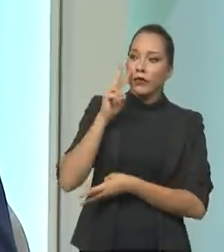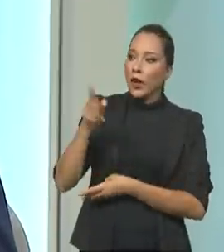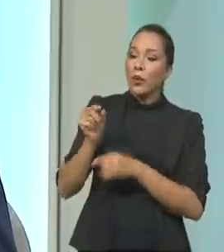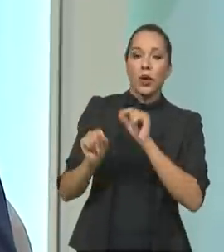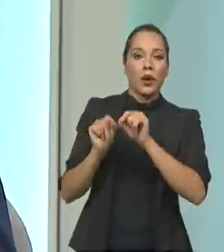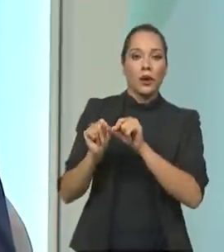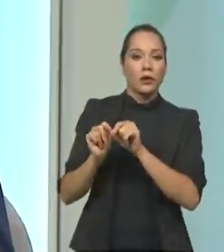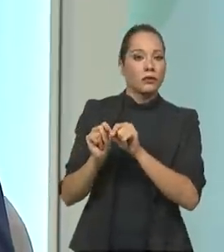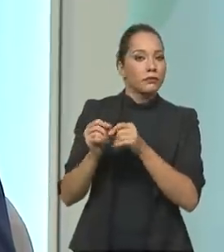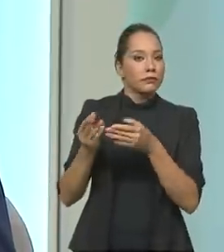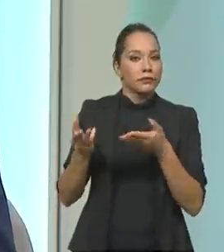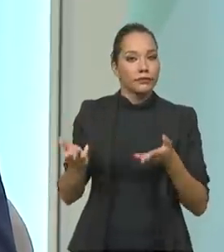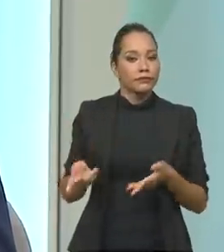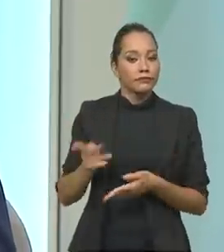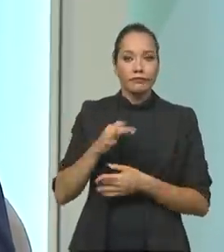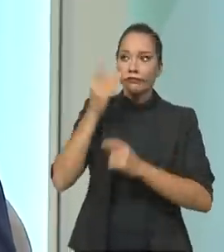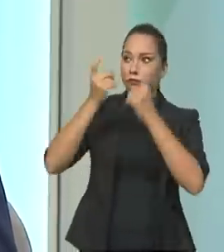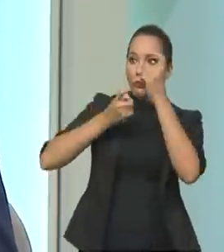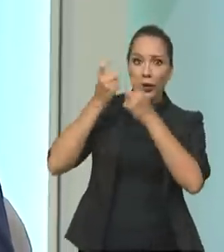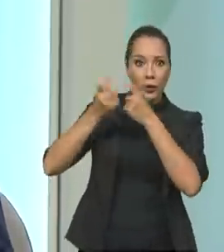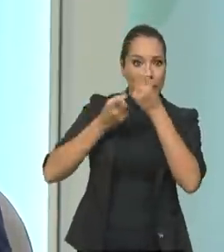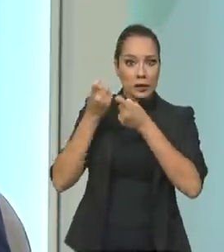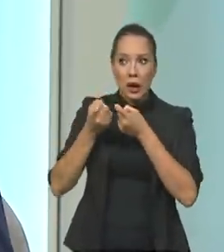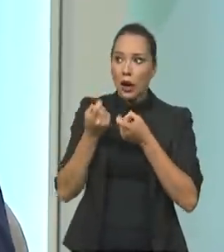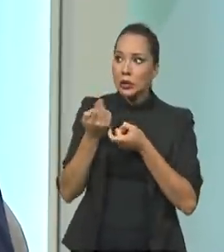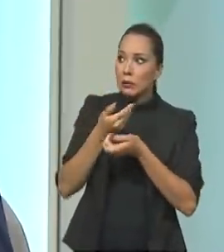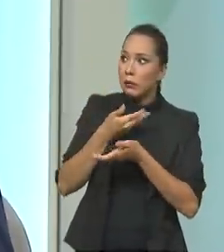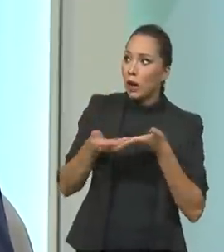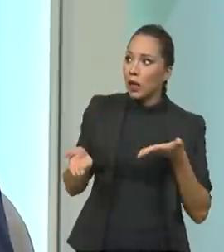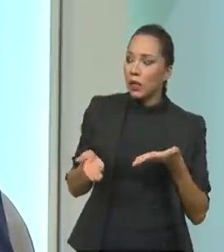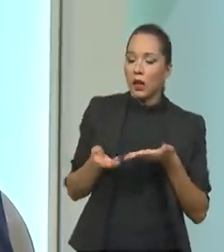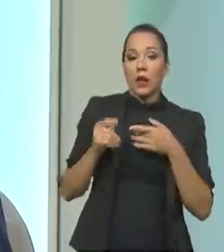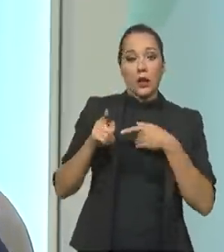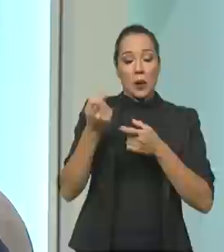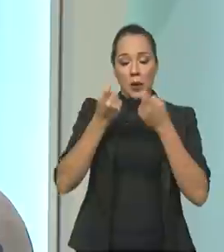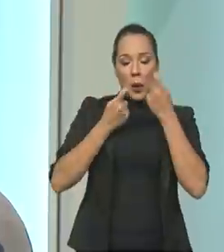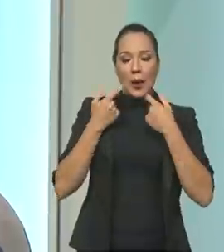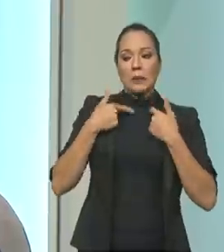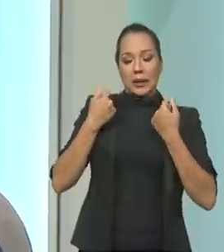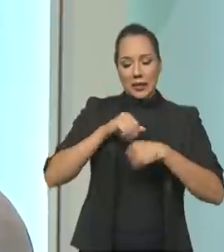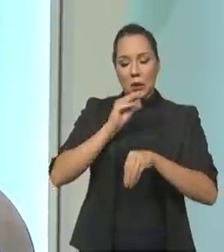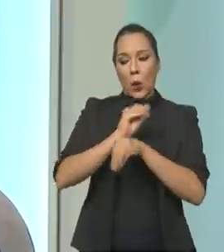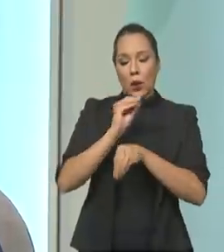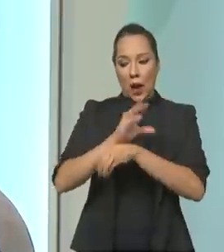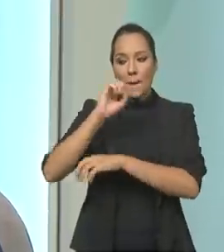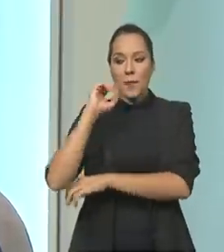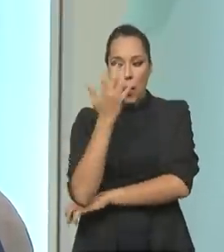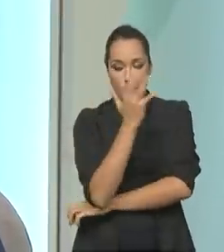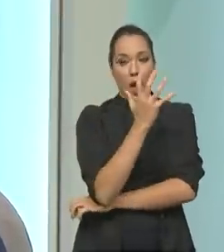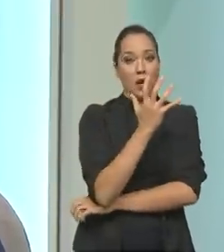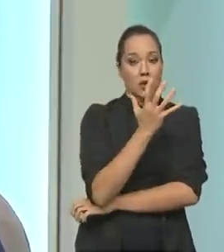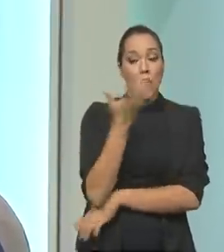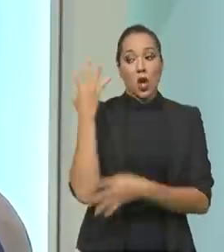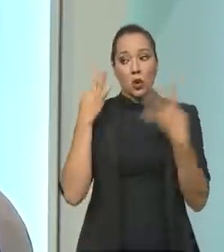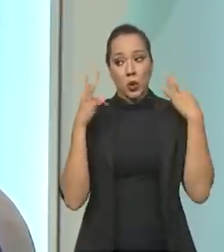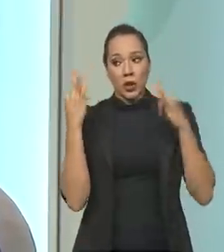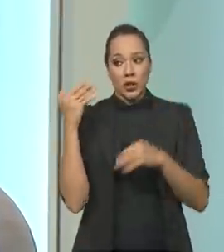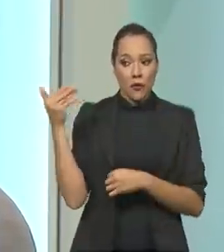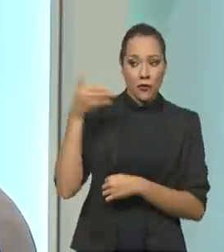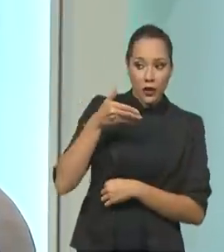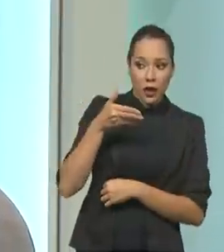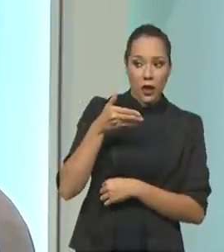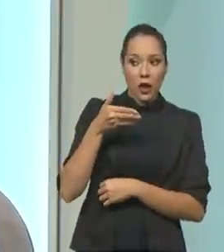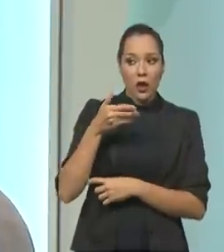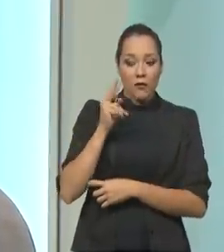ter toda a preocupação com que ele não degrade o meio ambiente, que o outro turista, quando chegar, vai ver o mesmo peixe que ele